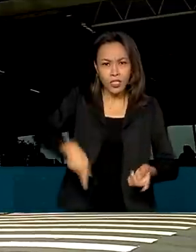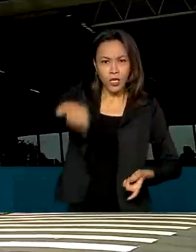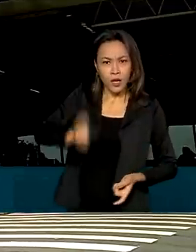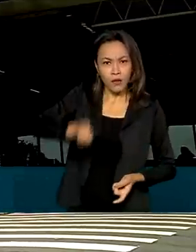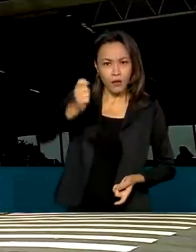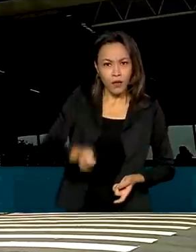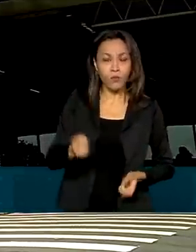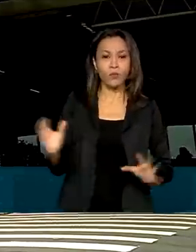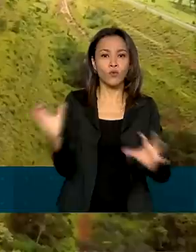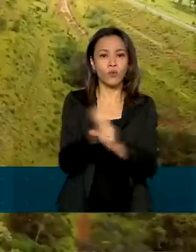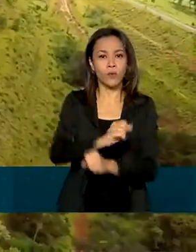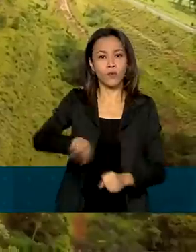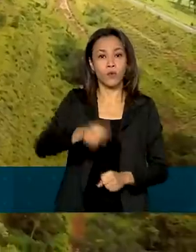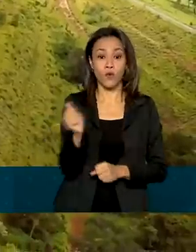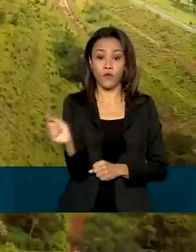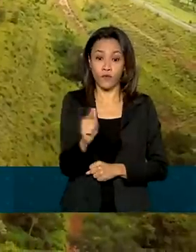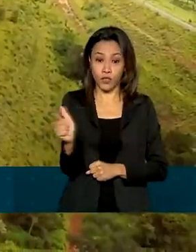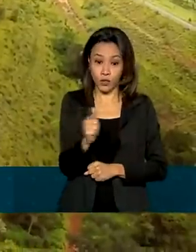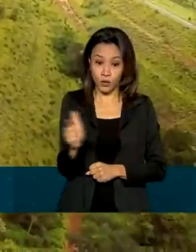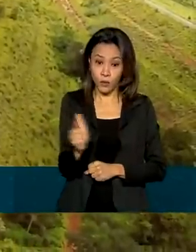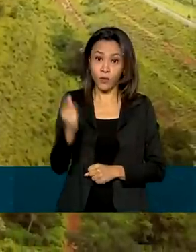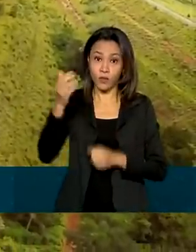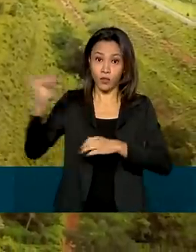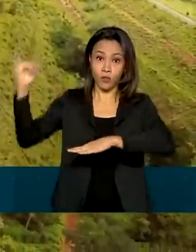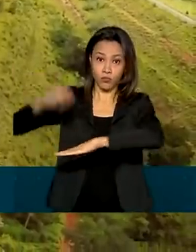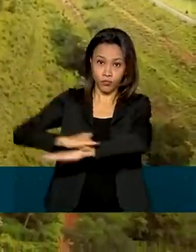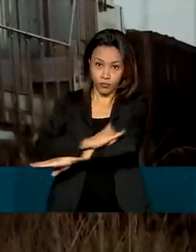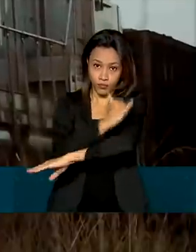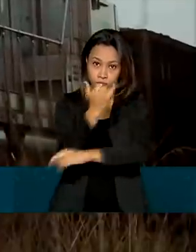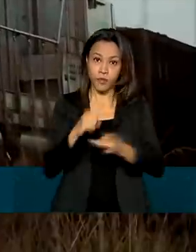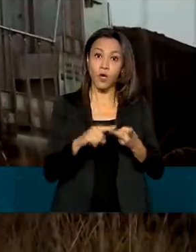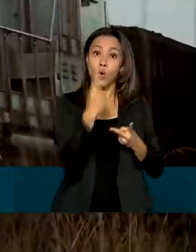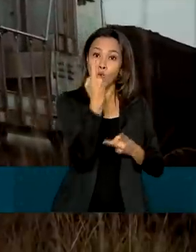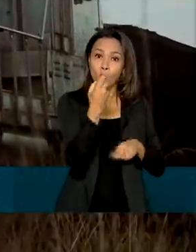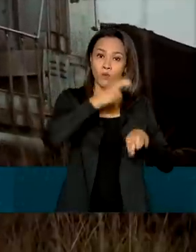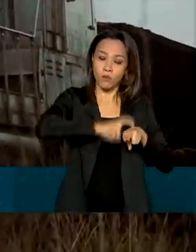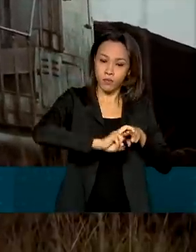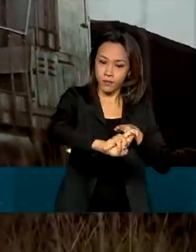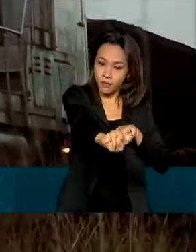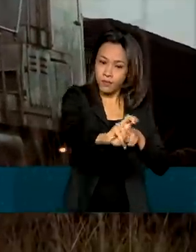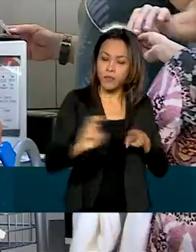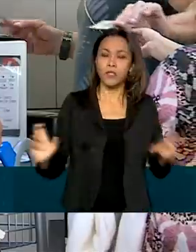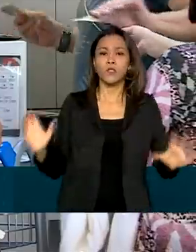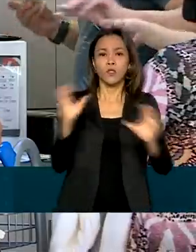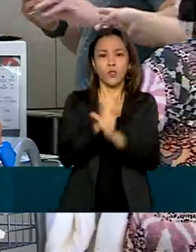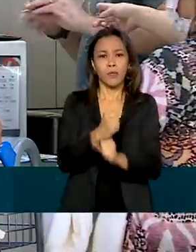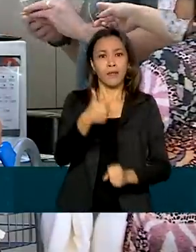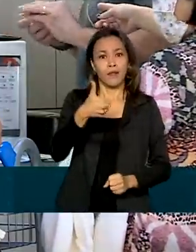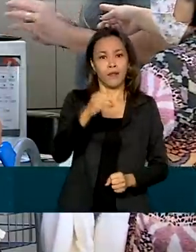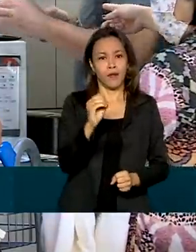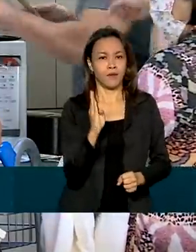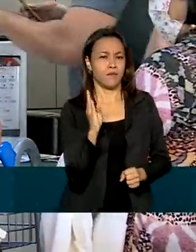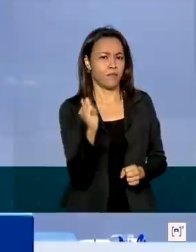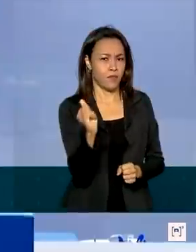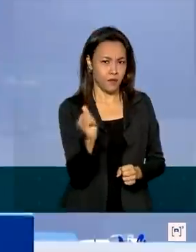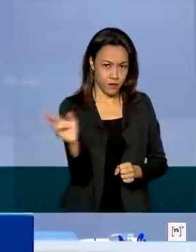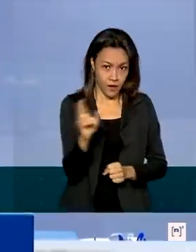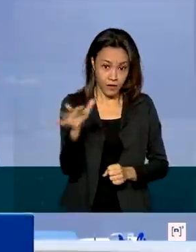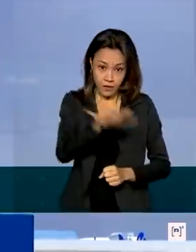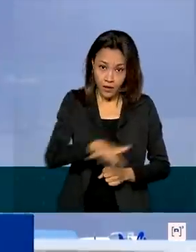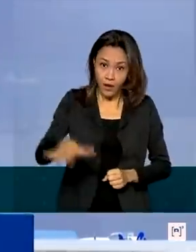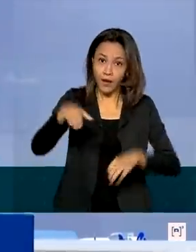leiloados 22 aeroportos e um trecho ferroviário, o que representa investimentos de 10 bilhões de reais em infraestrutura.